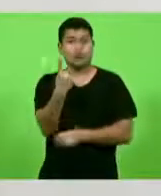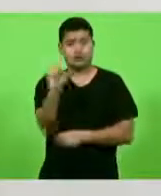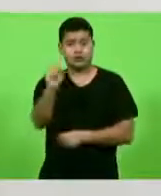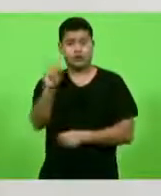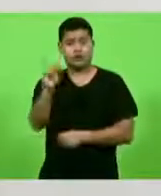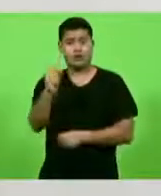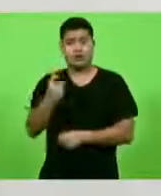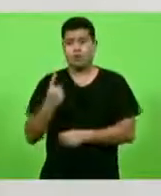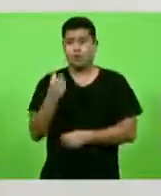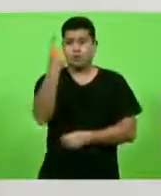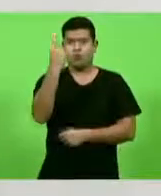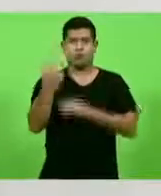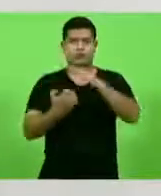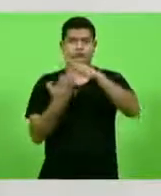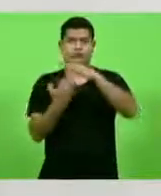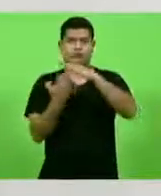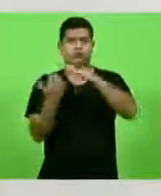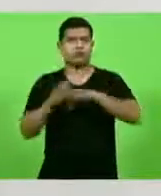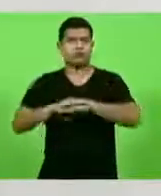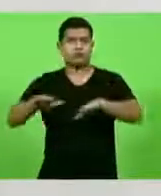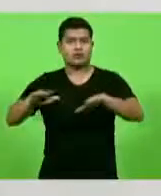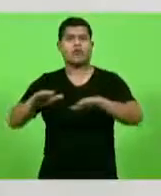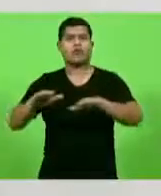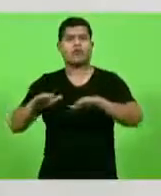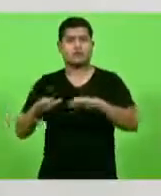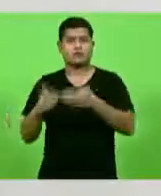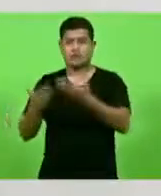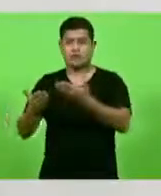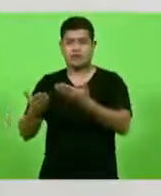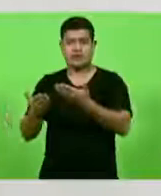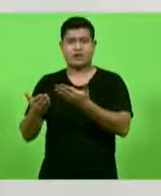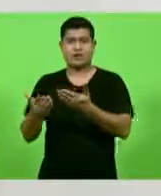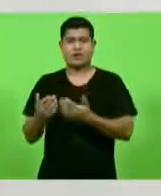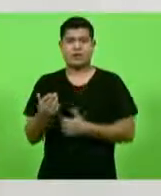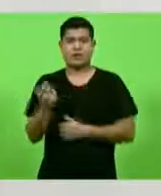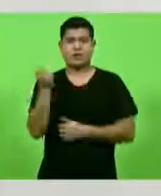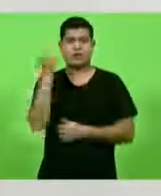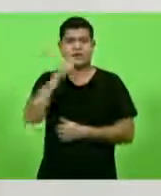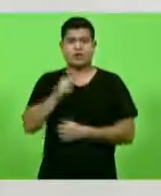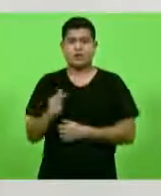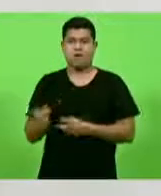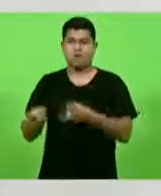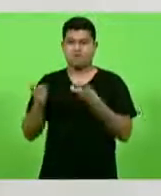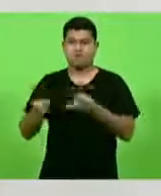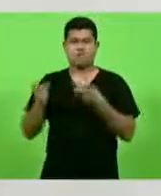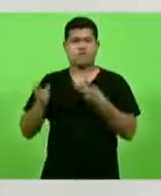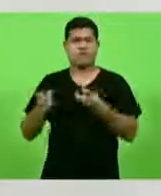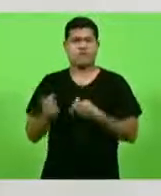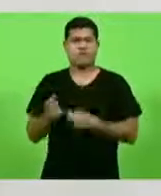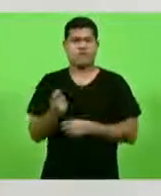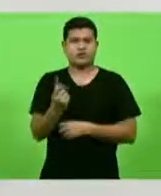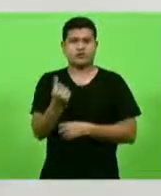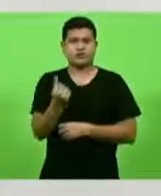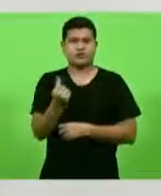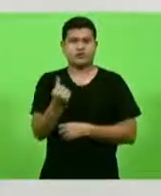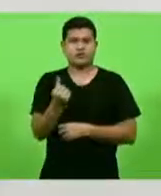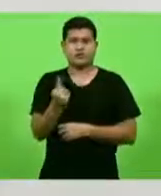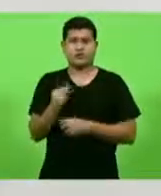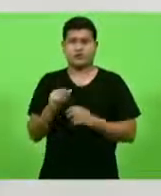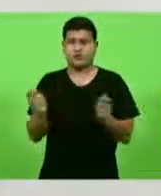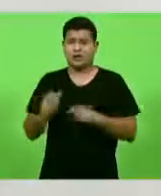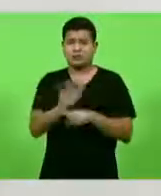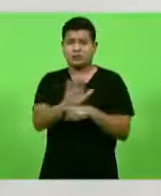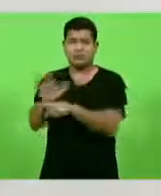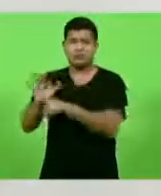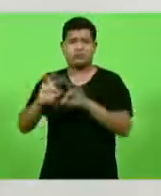única empresa coloca a mão no dinheiro que poderia ser de diversos agricultores, mas o